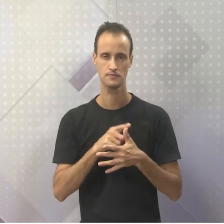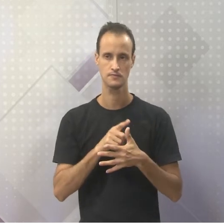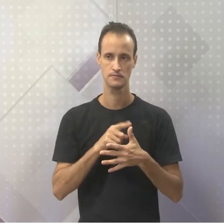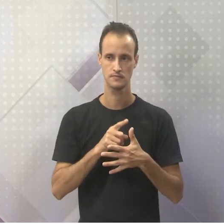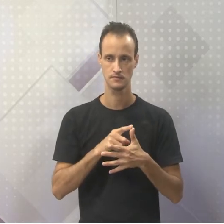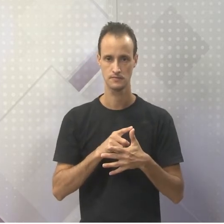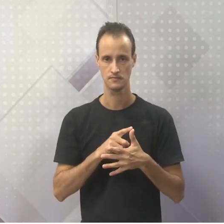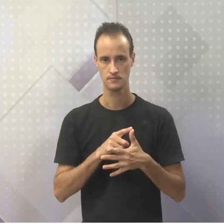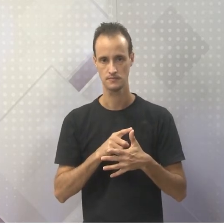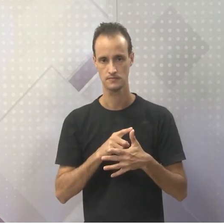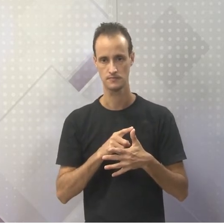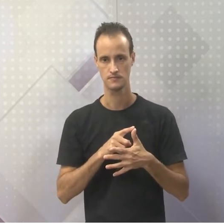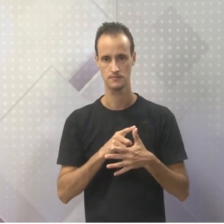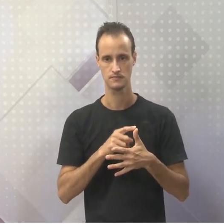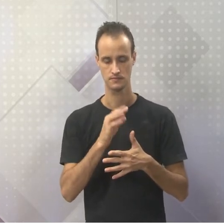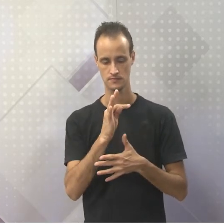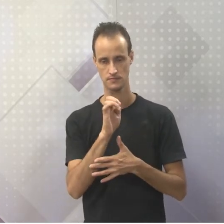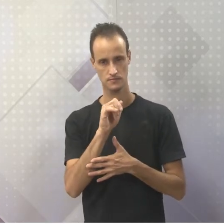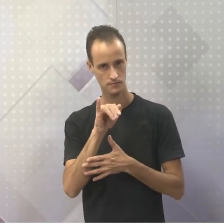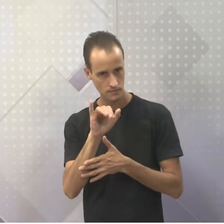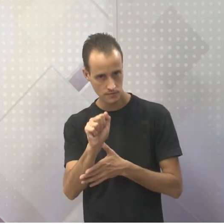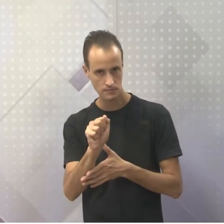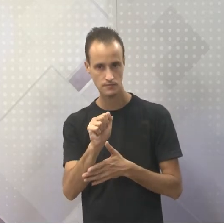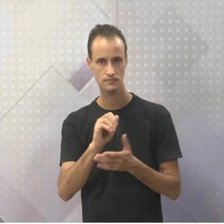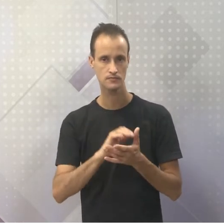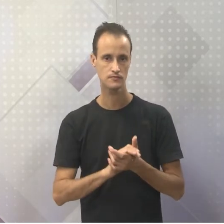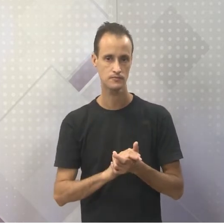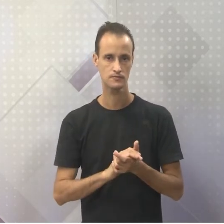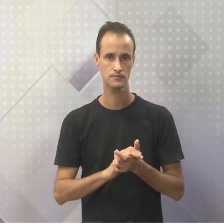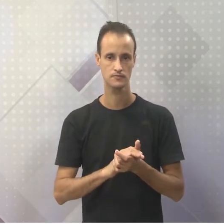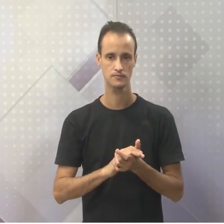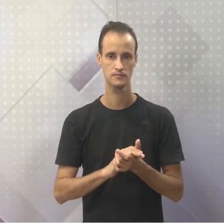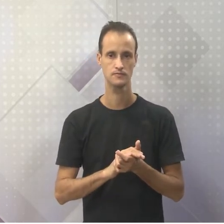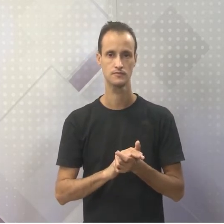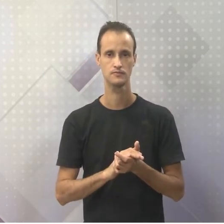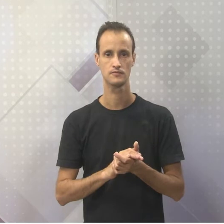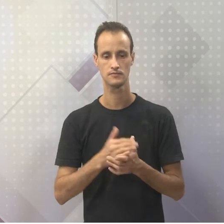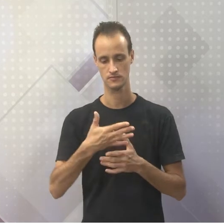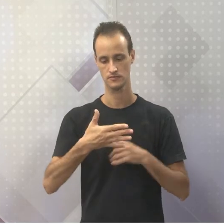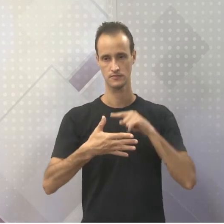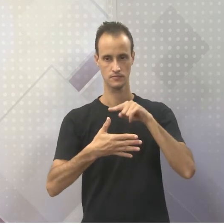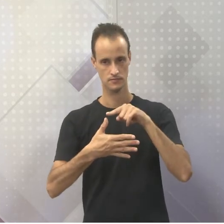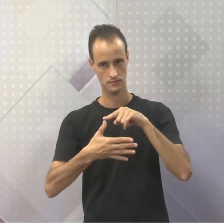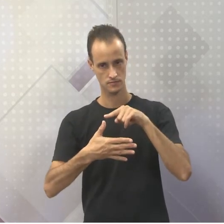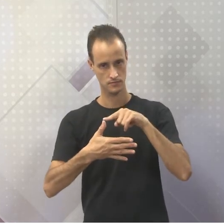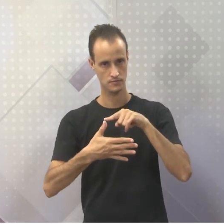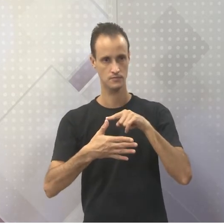Teia, isso mesmo, e Reia,